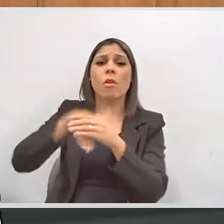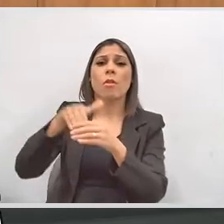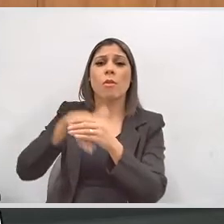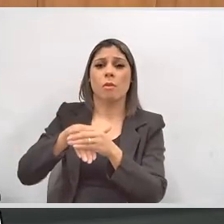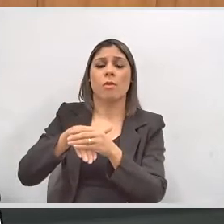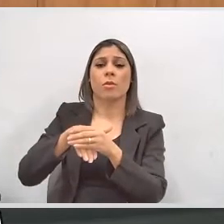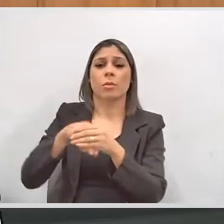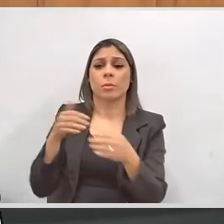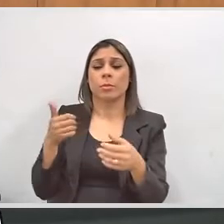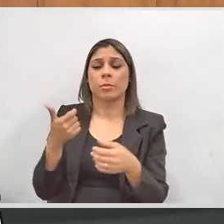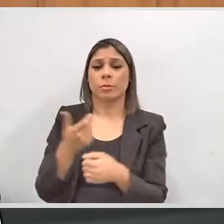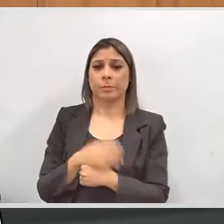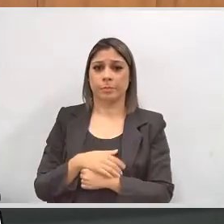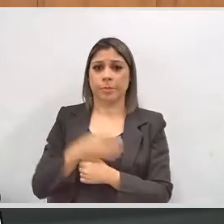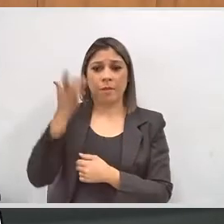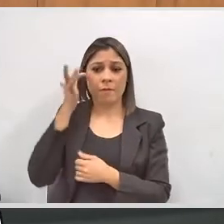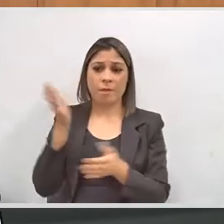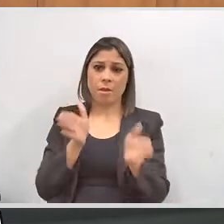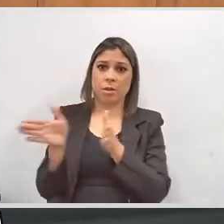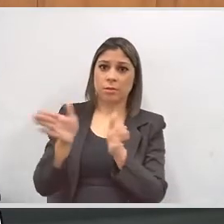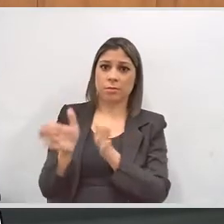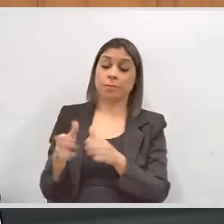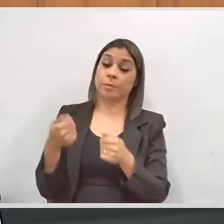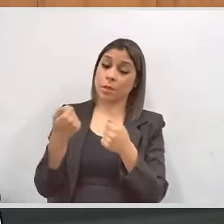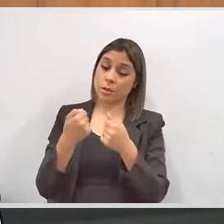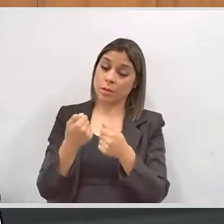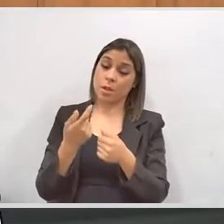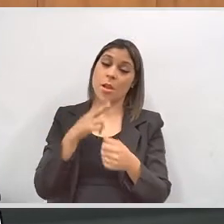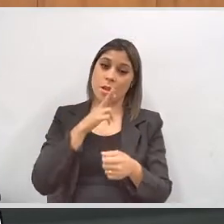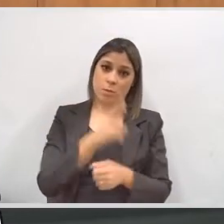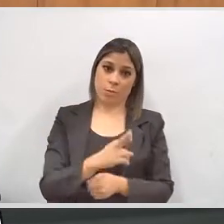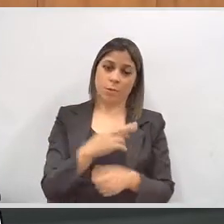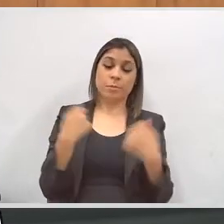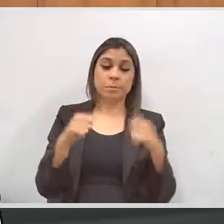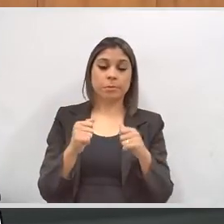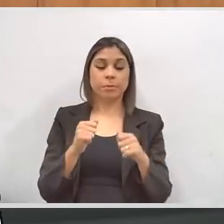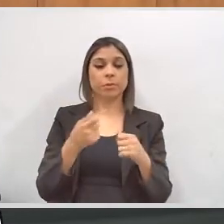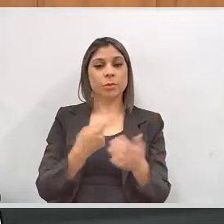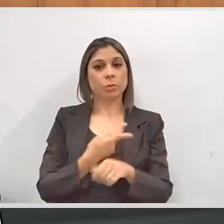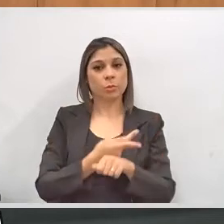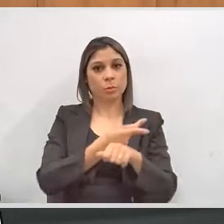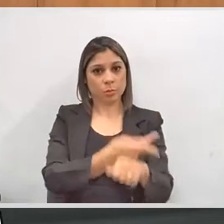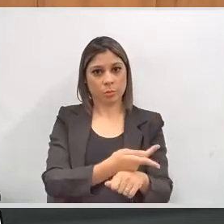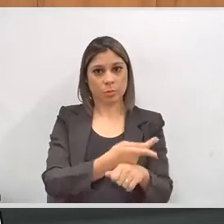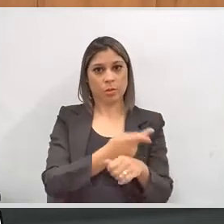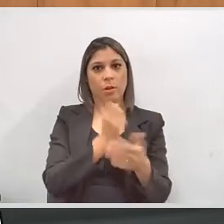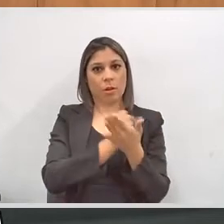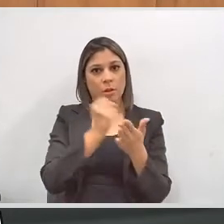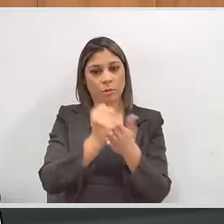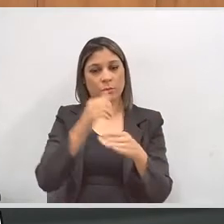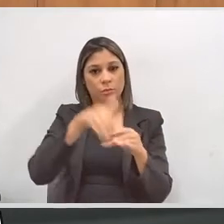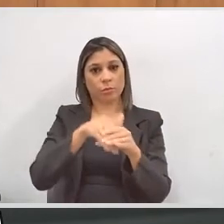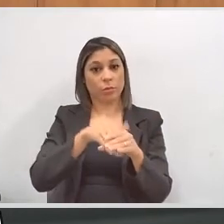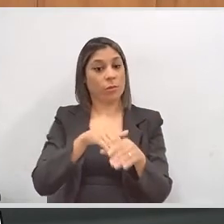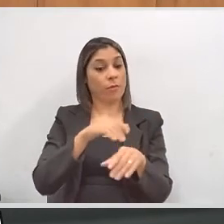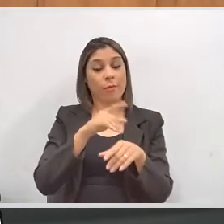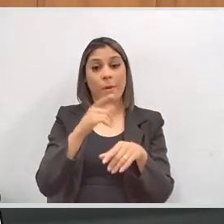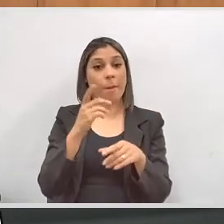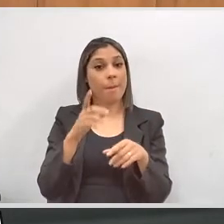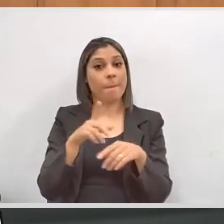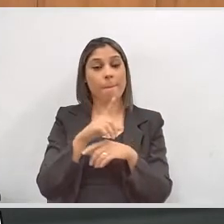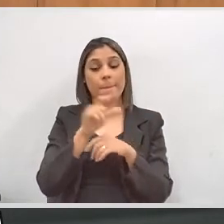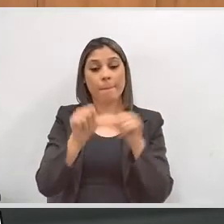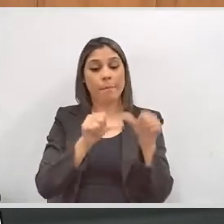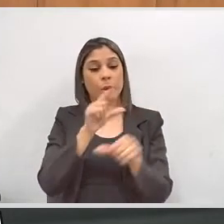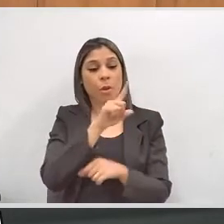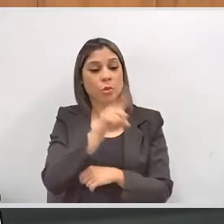para uma de fácil acesso? Deve procurar o cartório eleitoral onde ela, a pessoa está inscrita, ela não vai mudar a zona